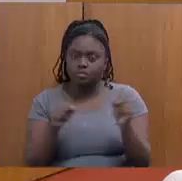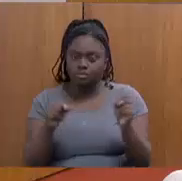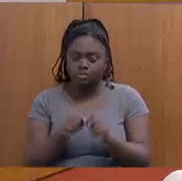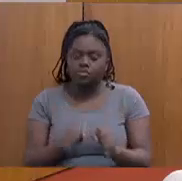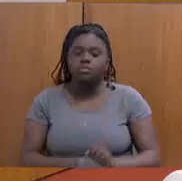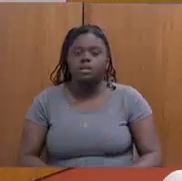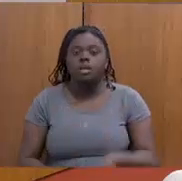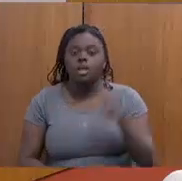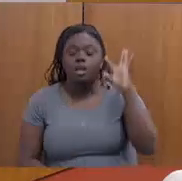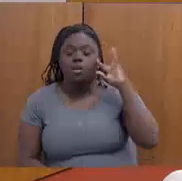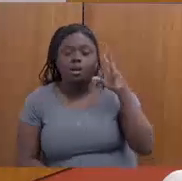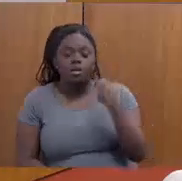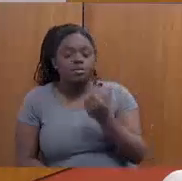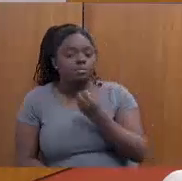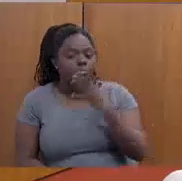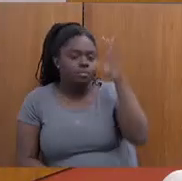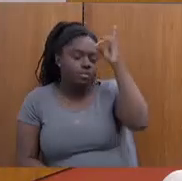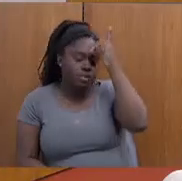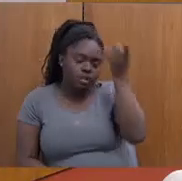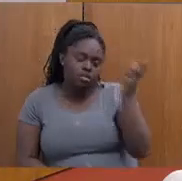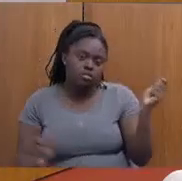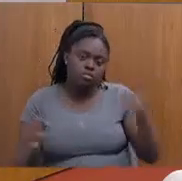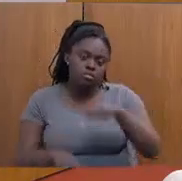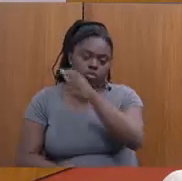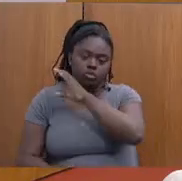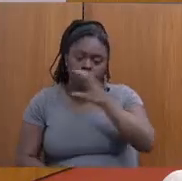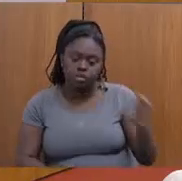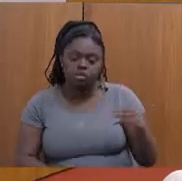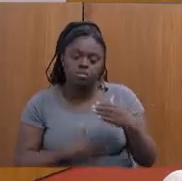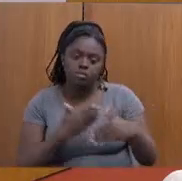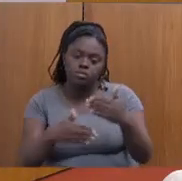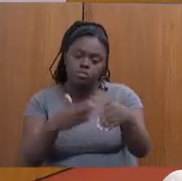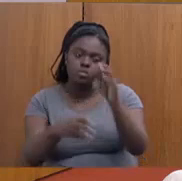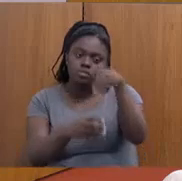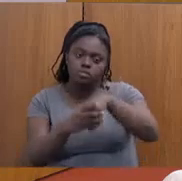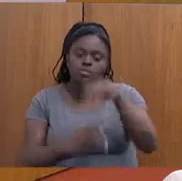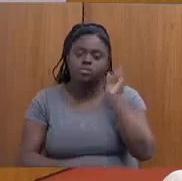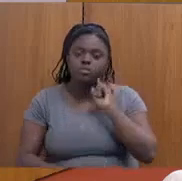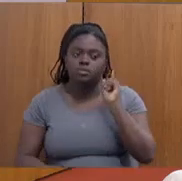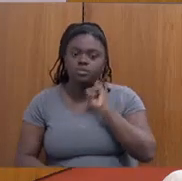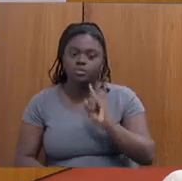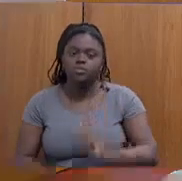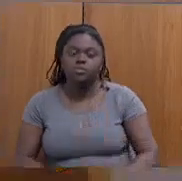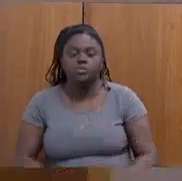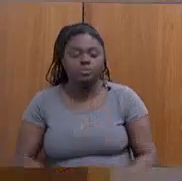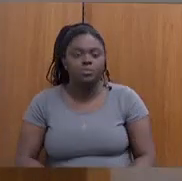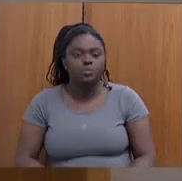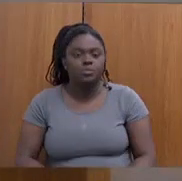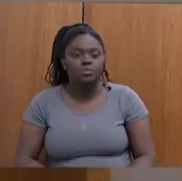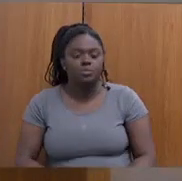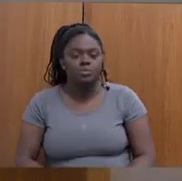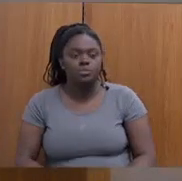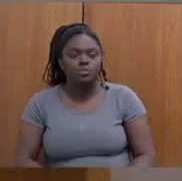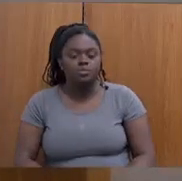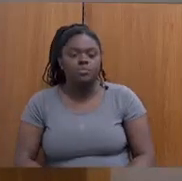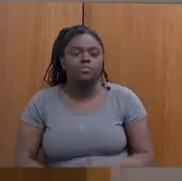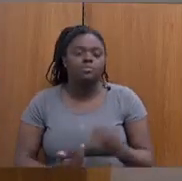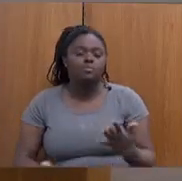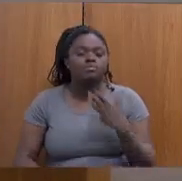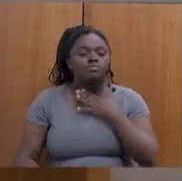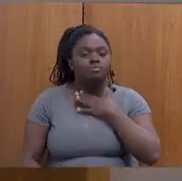Bela, eu acho que essa é uma boa ideia, a gente pode coordenar um processo dentro do Estado de Minas Gerais. Então, gostaria, essas são as minhas...